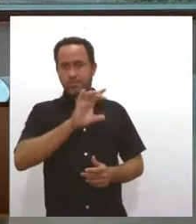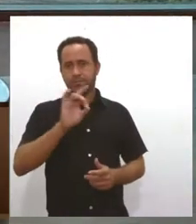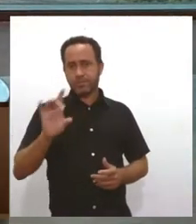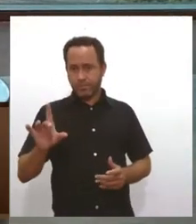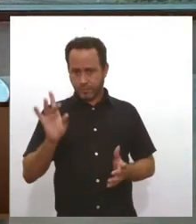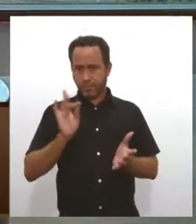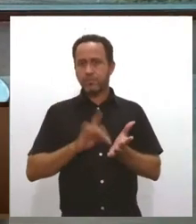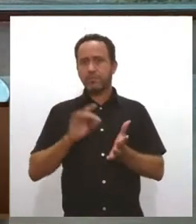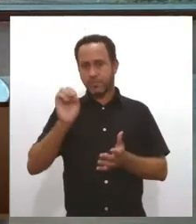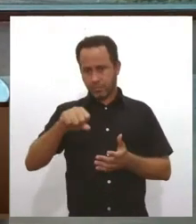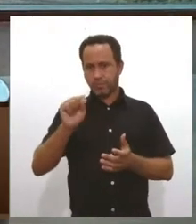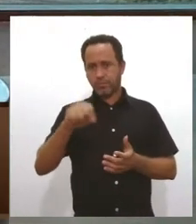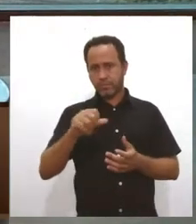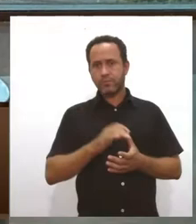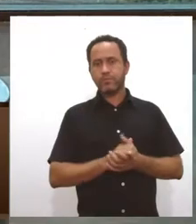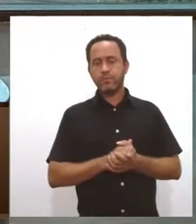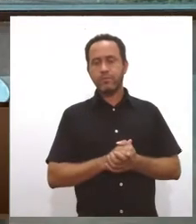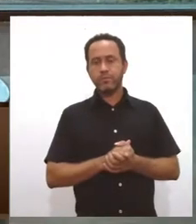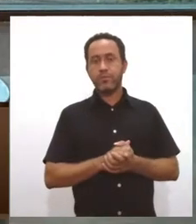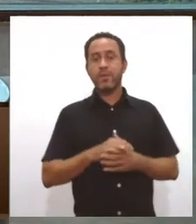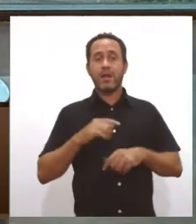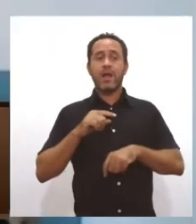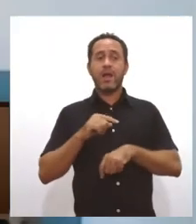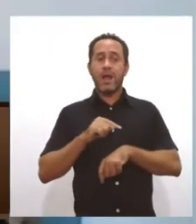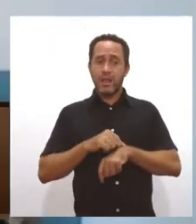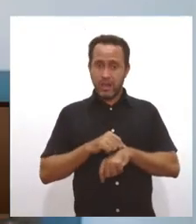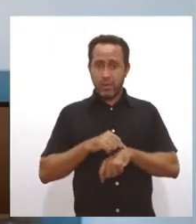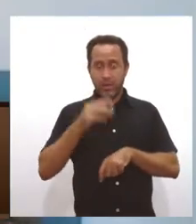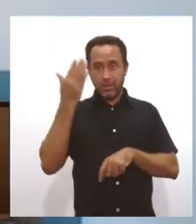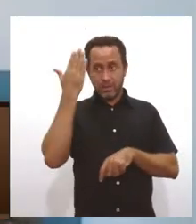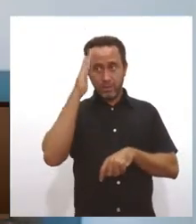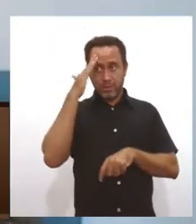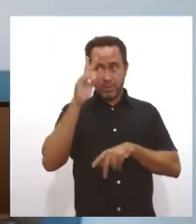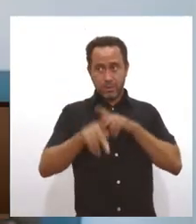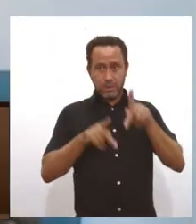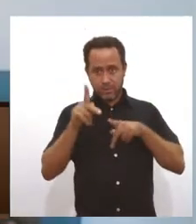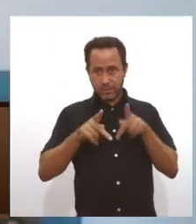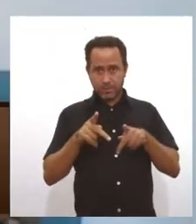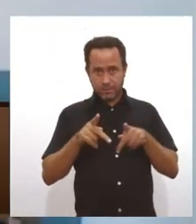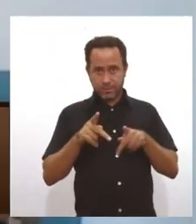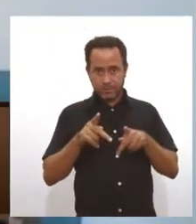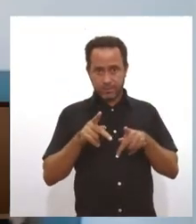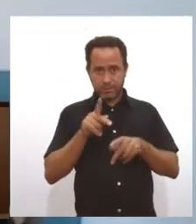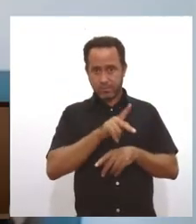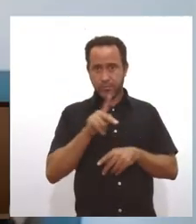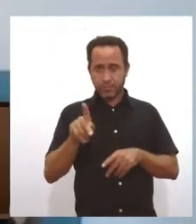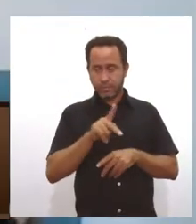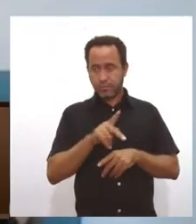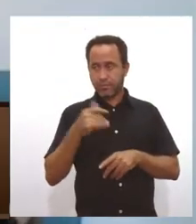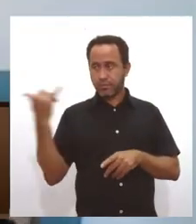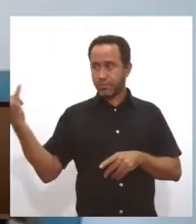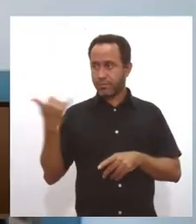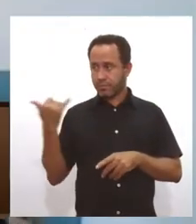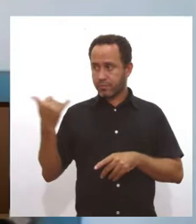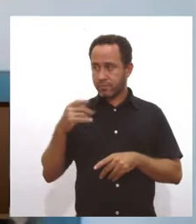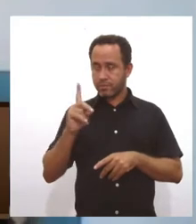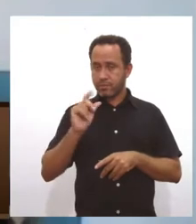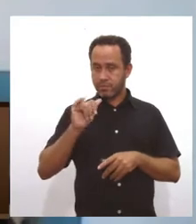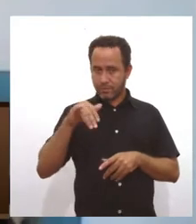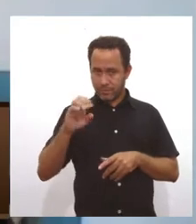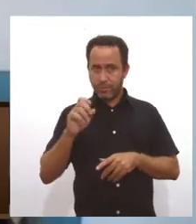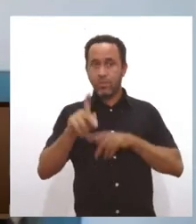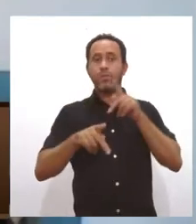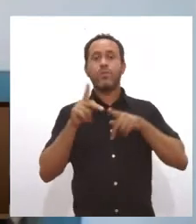Sim, exatamente. A partir desse entendimento, como até o próprio professor Daniel colocou, né? A população